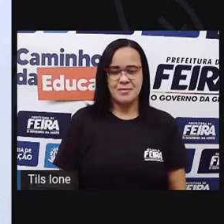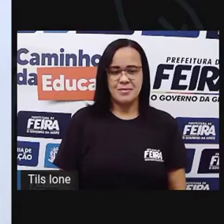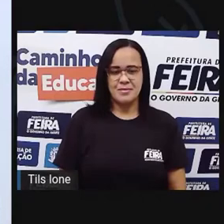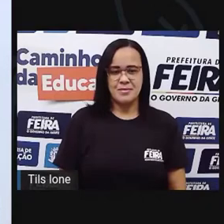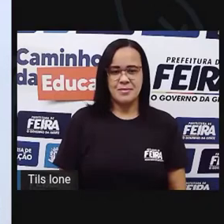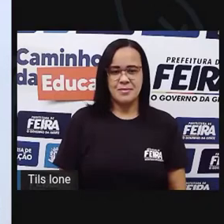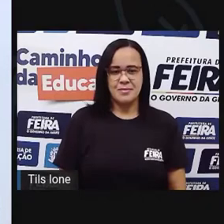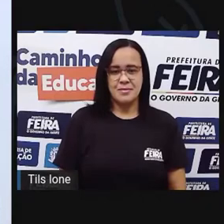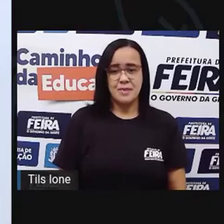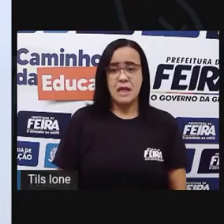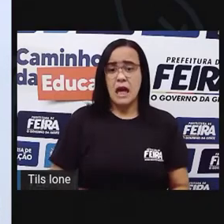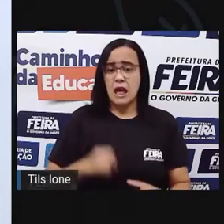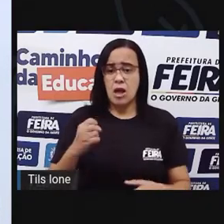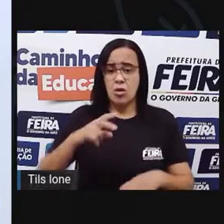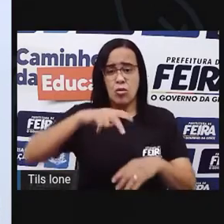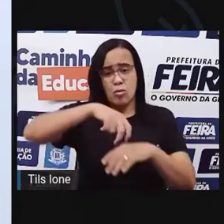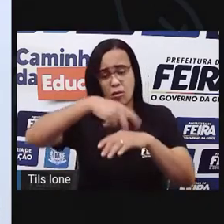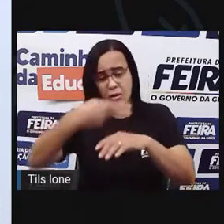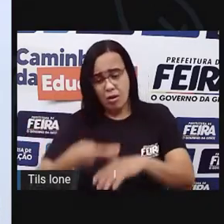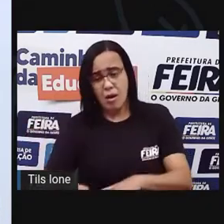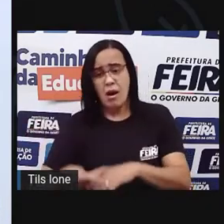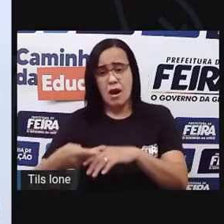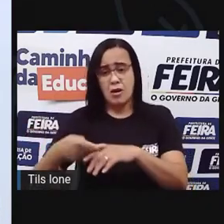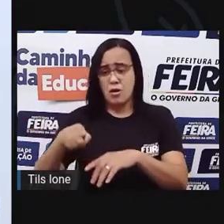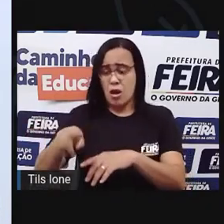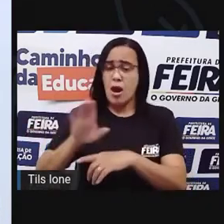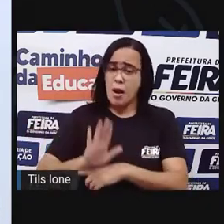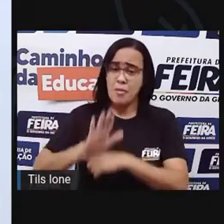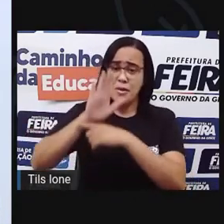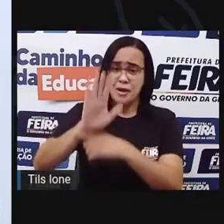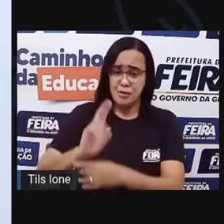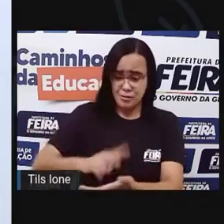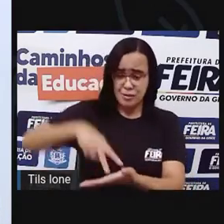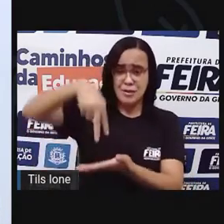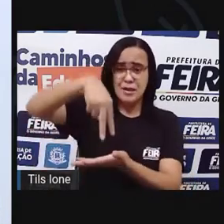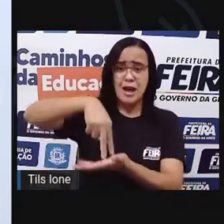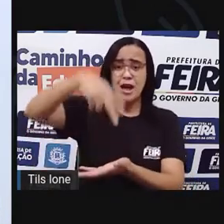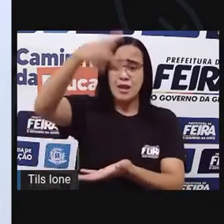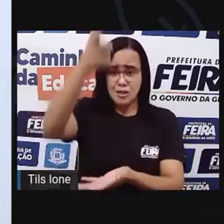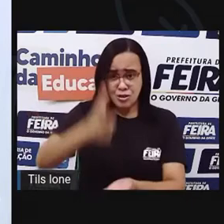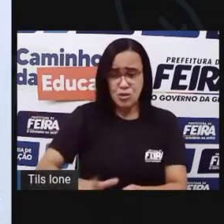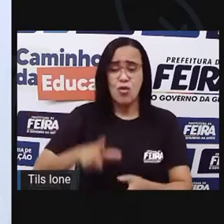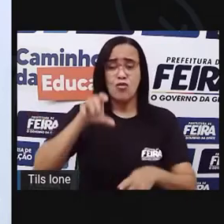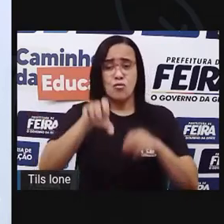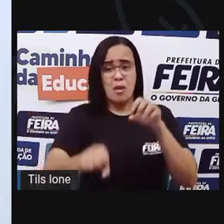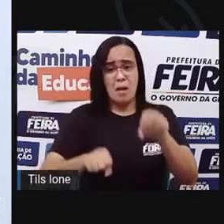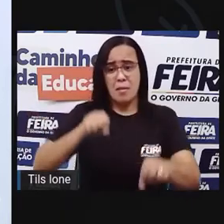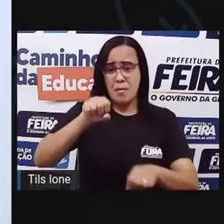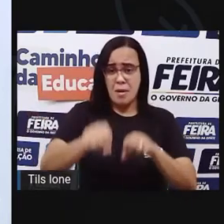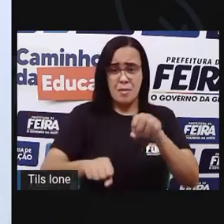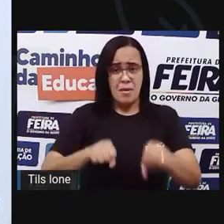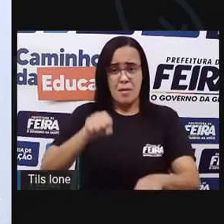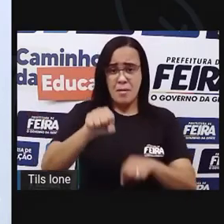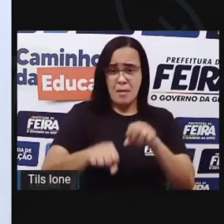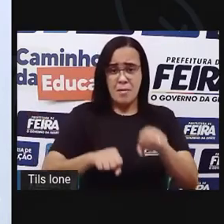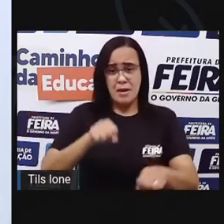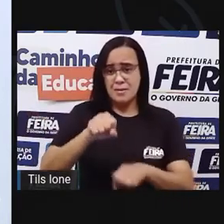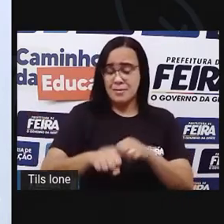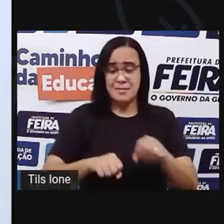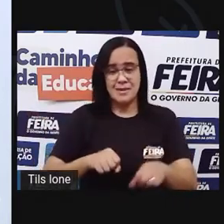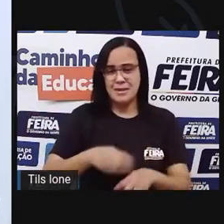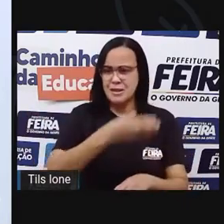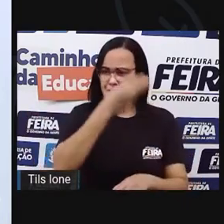Quando eu caio, ele me ajuda a levantar. E começo tudo de novo. O tempo passa, mas a gente nunca esquece.